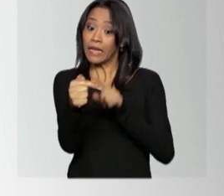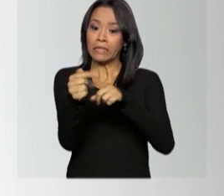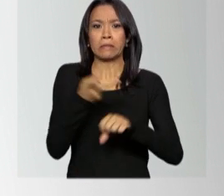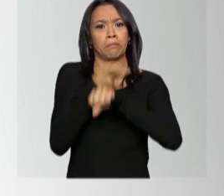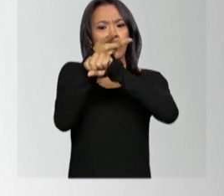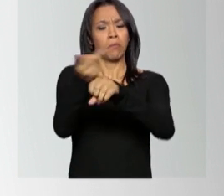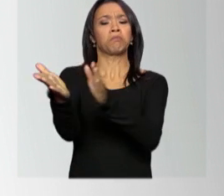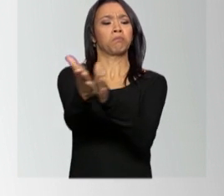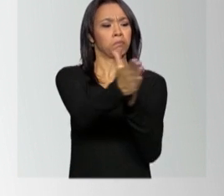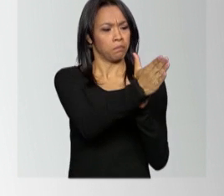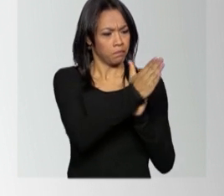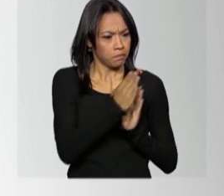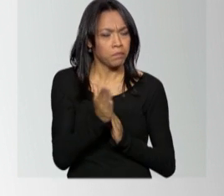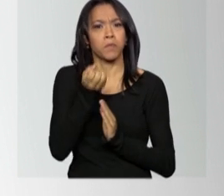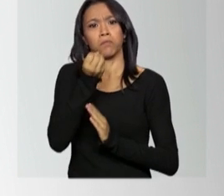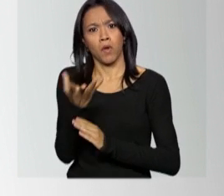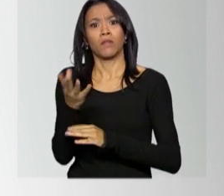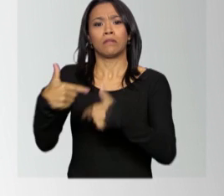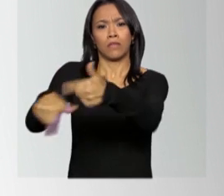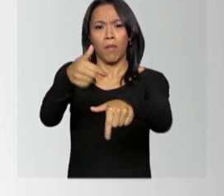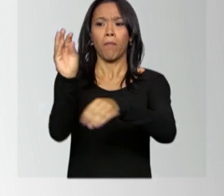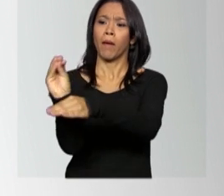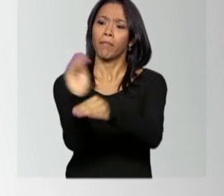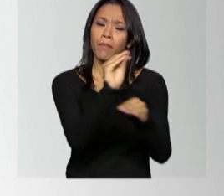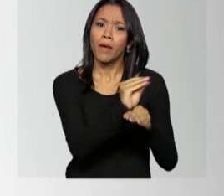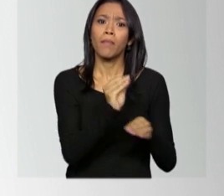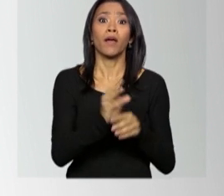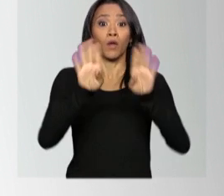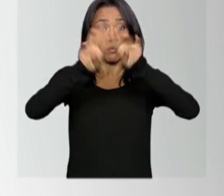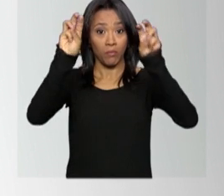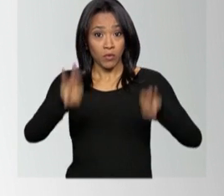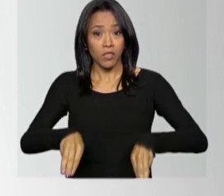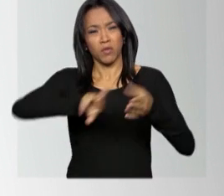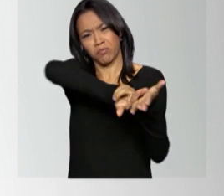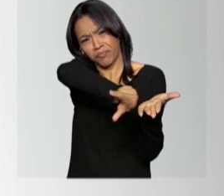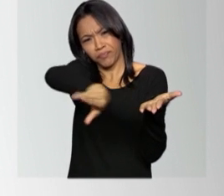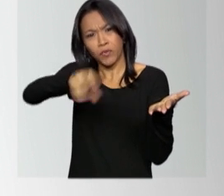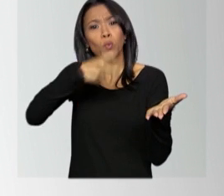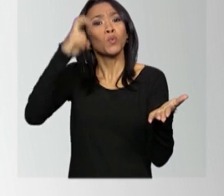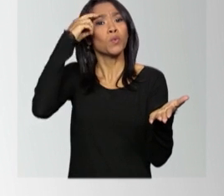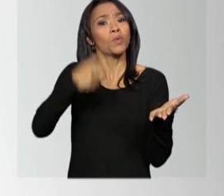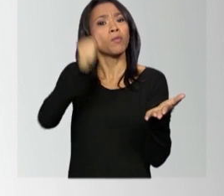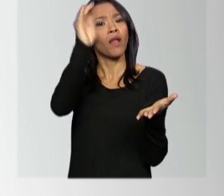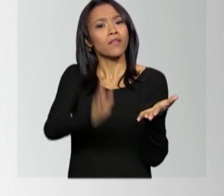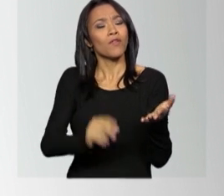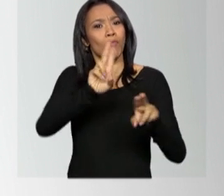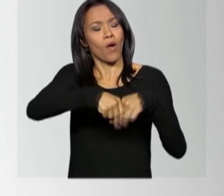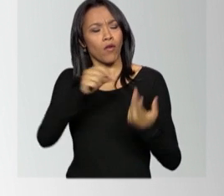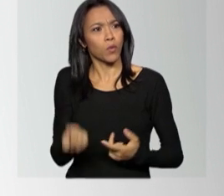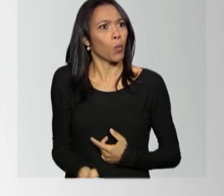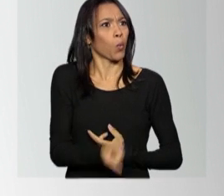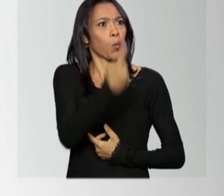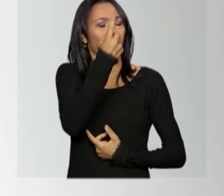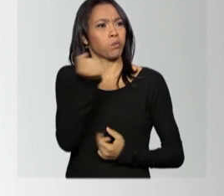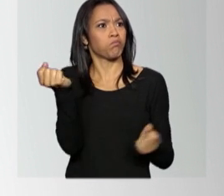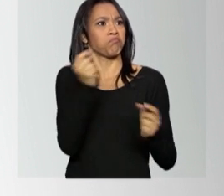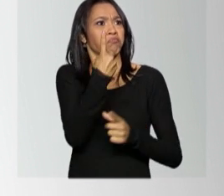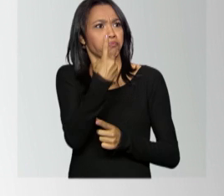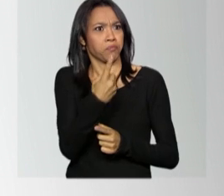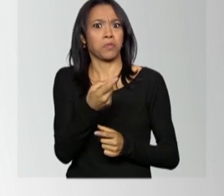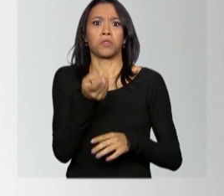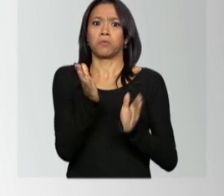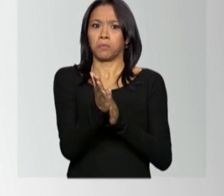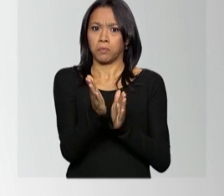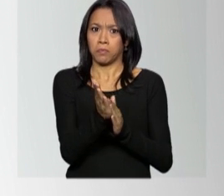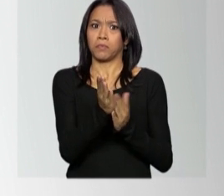reconhece ações de preservação do patrimônio cultural brasileiro, que em razão da sua originalidade, vulto ou